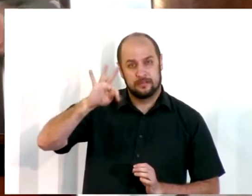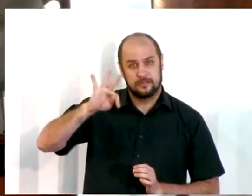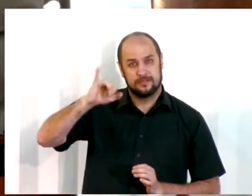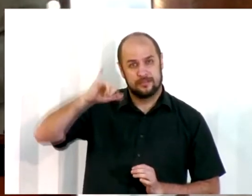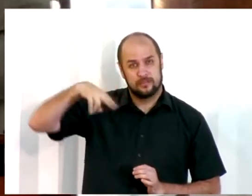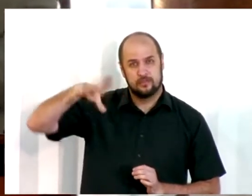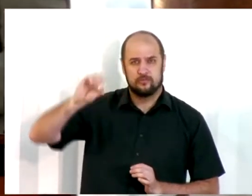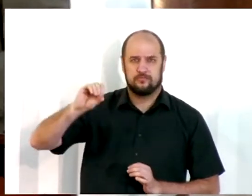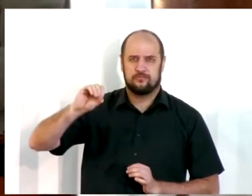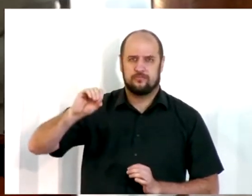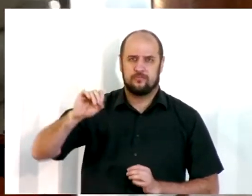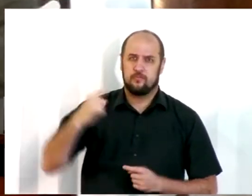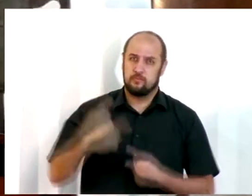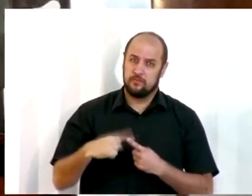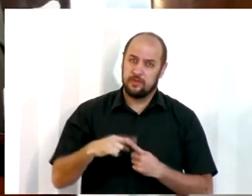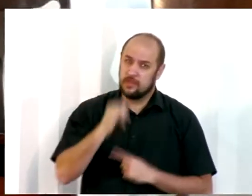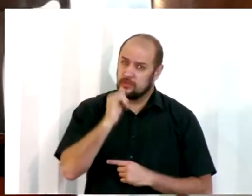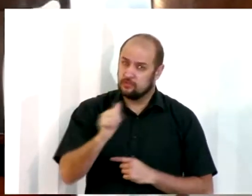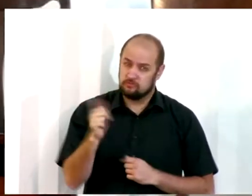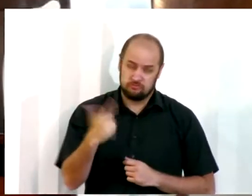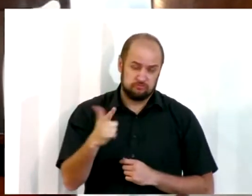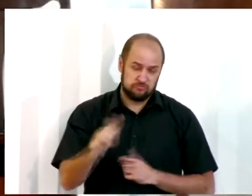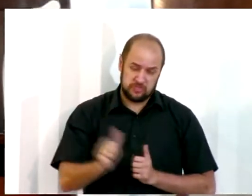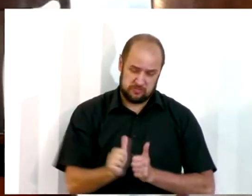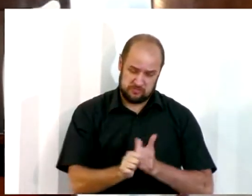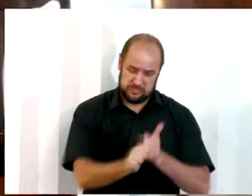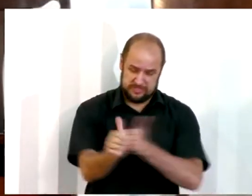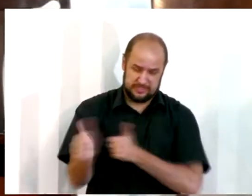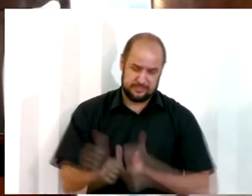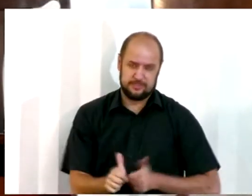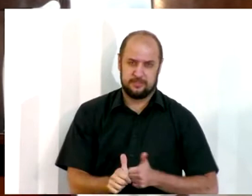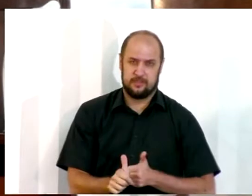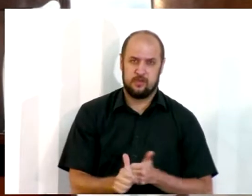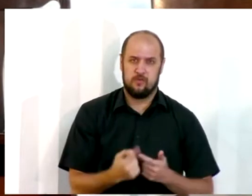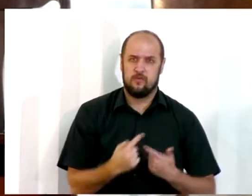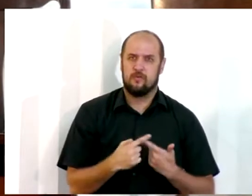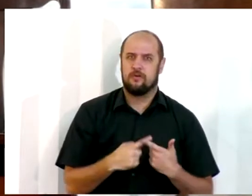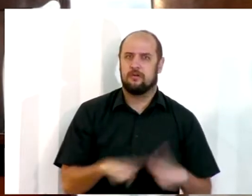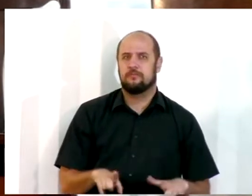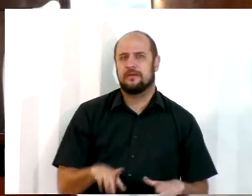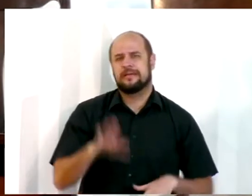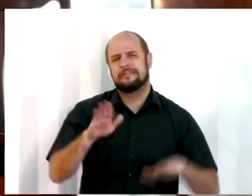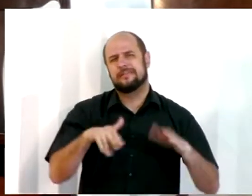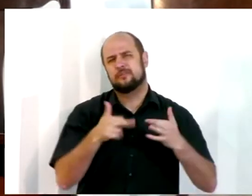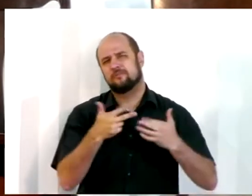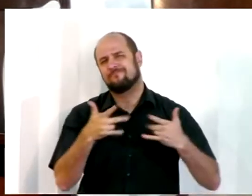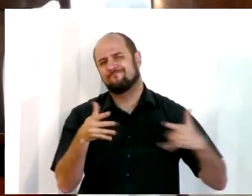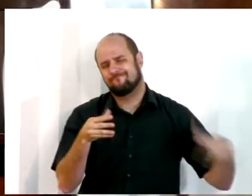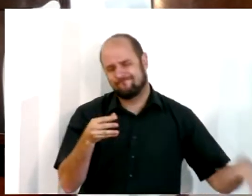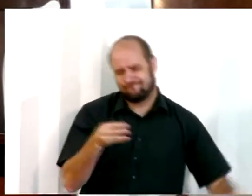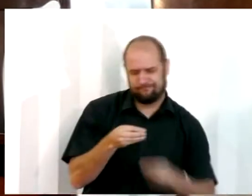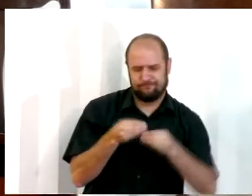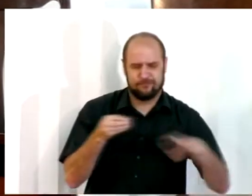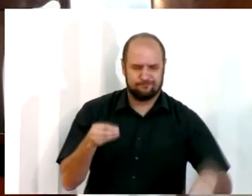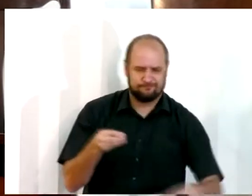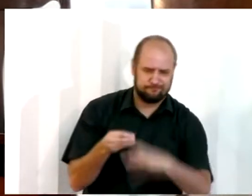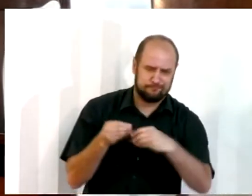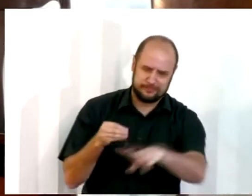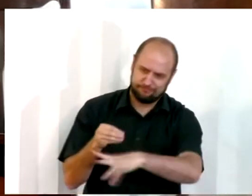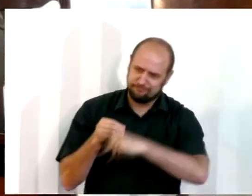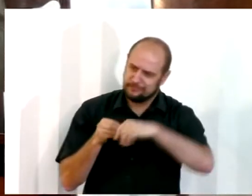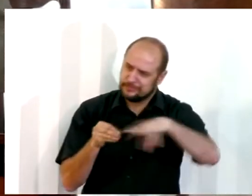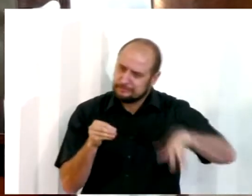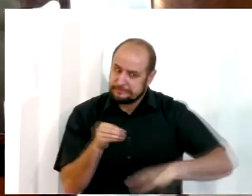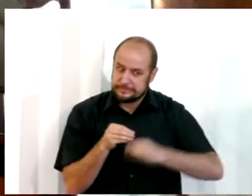aos cristãos, porém, algumas coisas começam a ser adicionadas à vida cúltica, à vida de adoração da igreja e algumas coisas